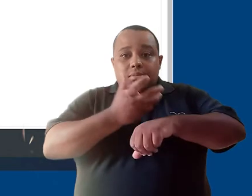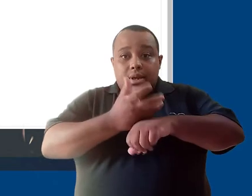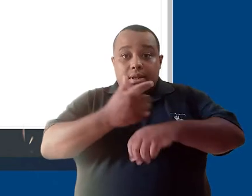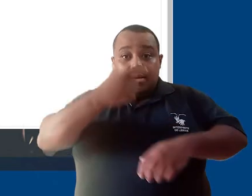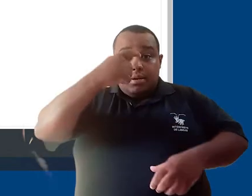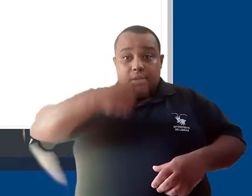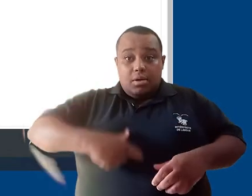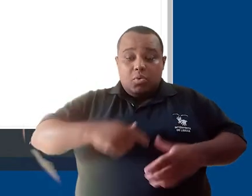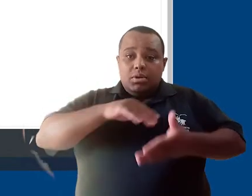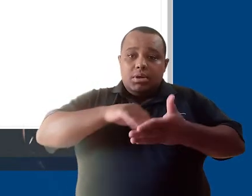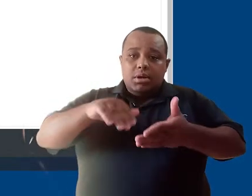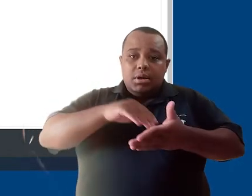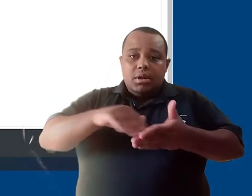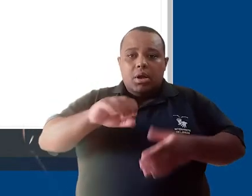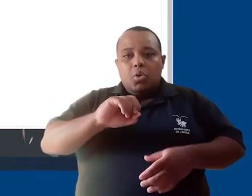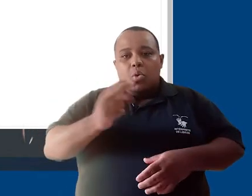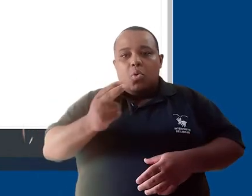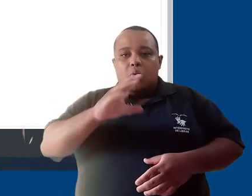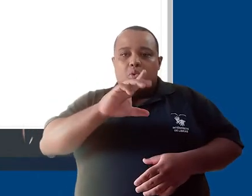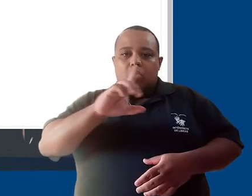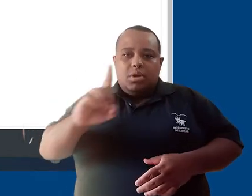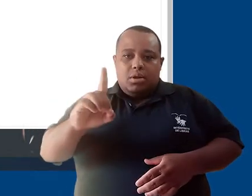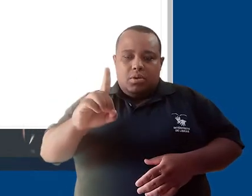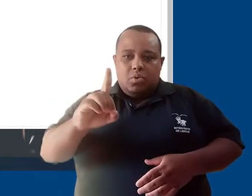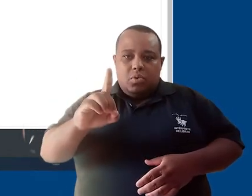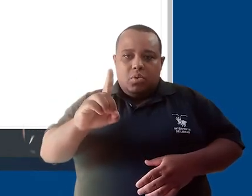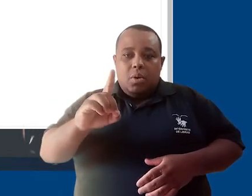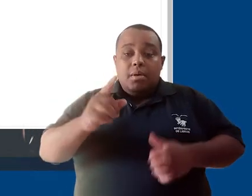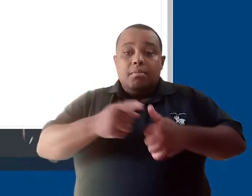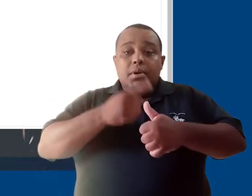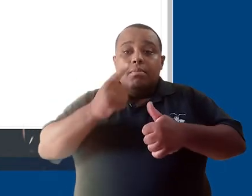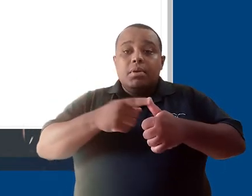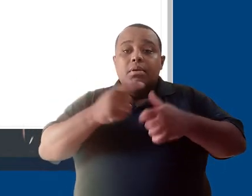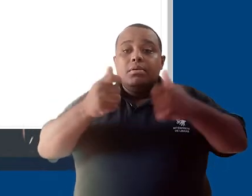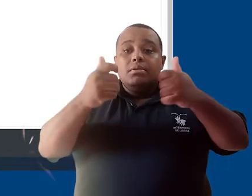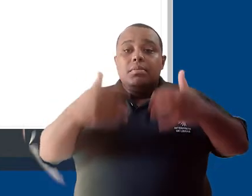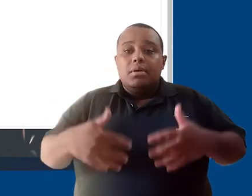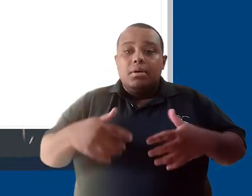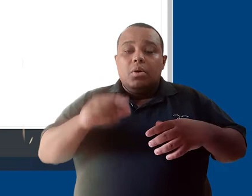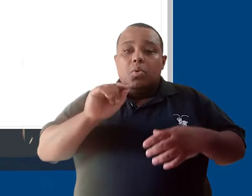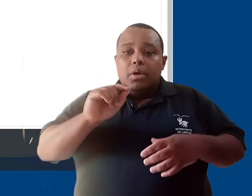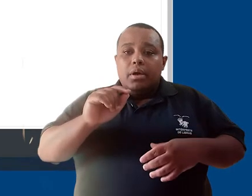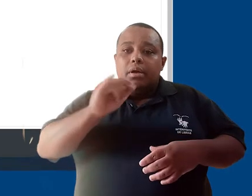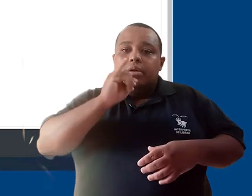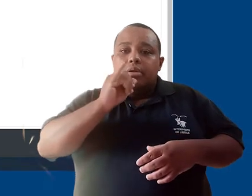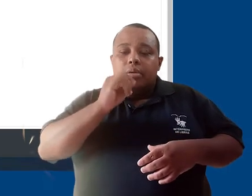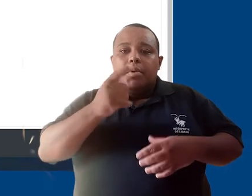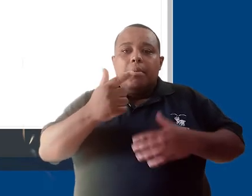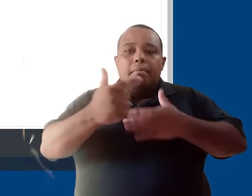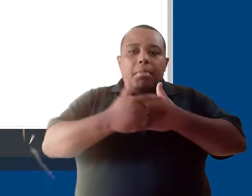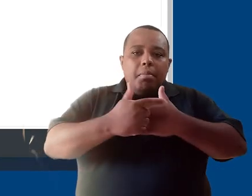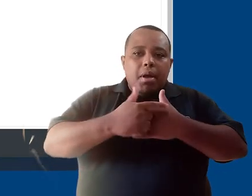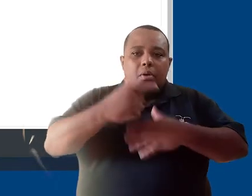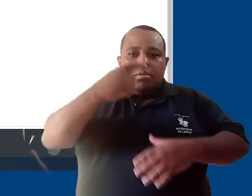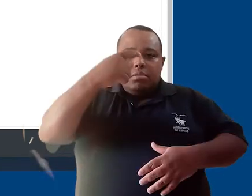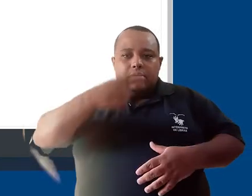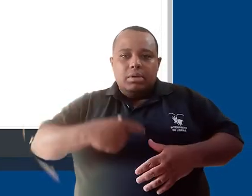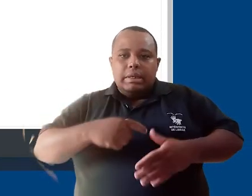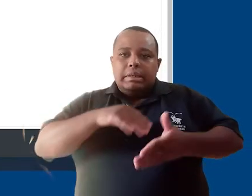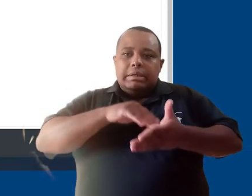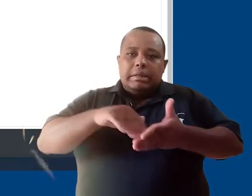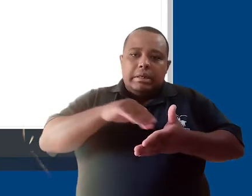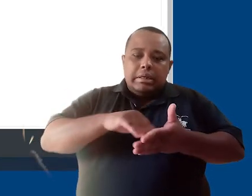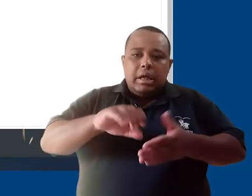ou de coordenador. A primeira coisa a comentar sobre papéis que são inseridos dentro de uma categoria e não de um curso,